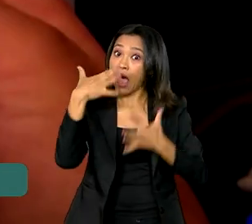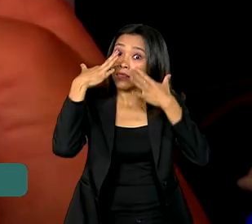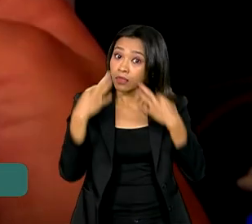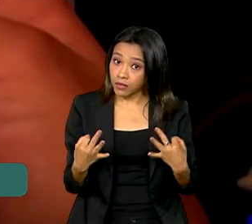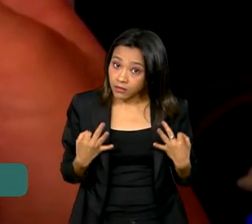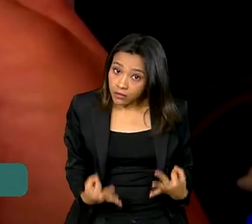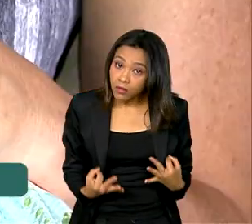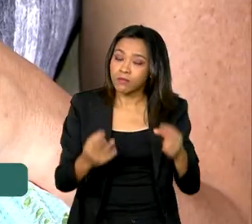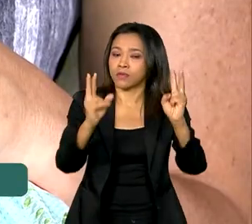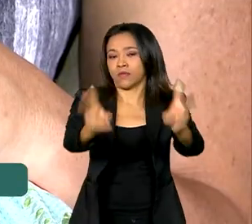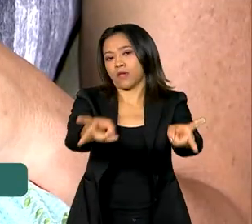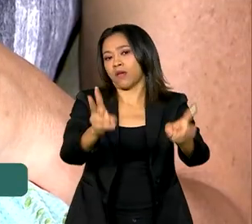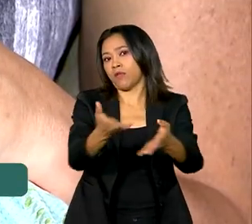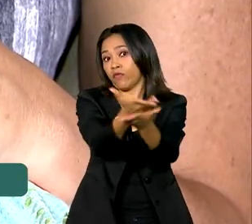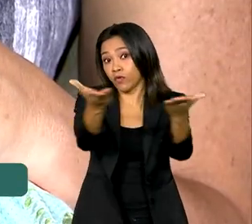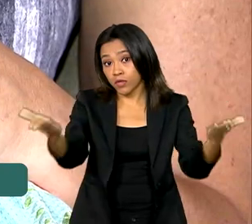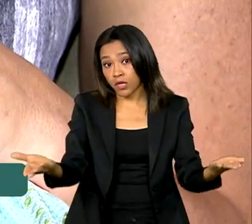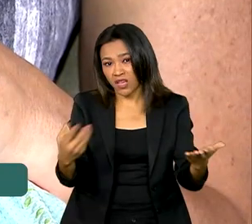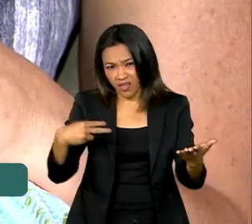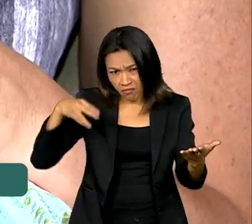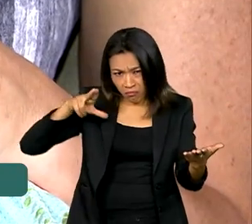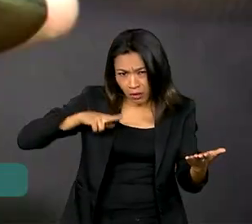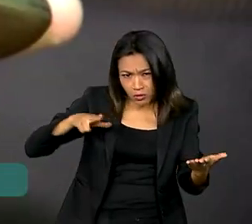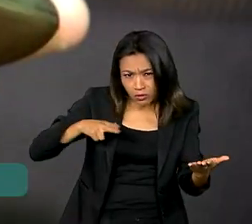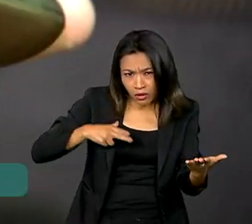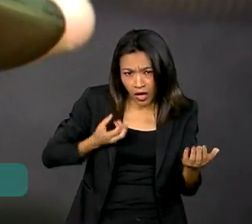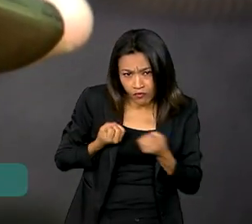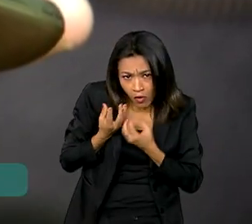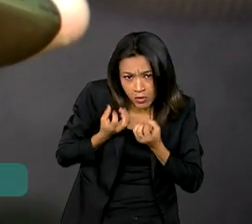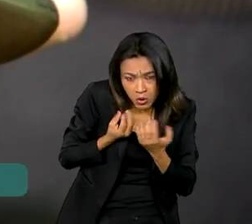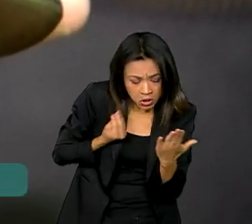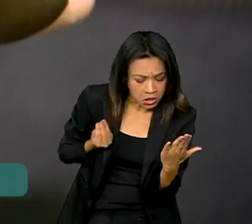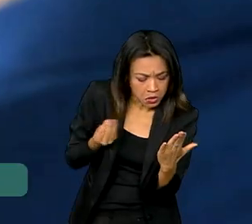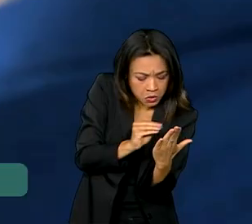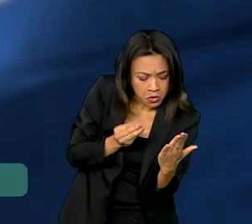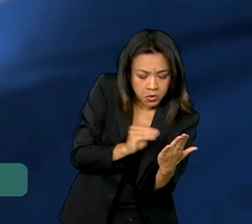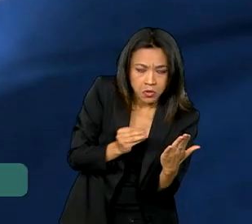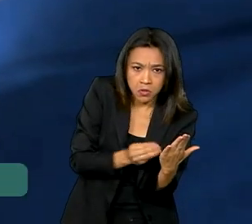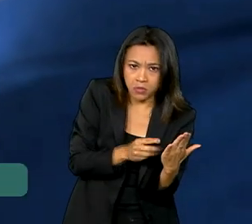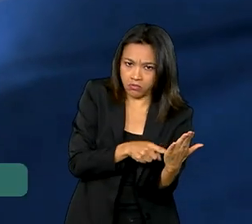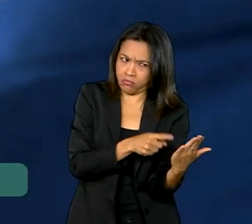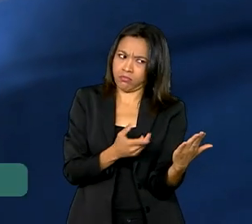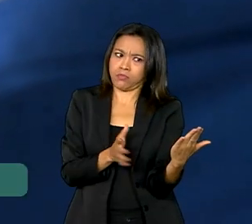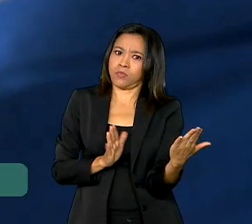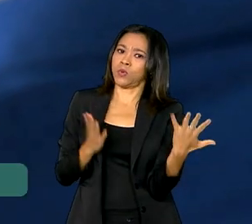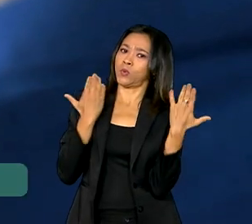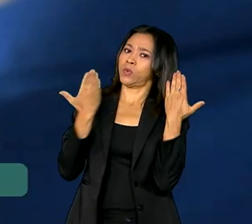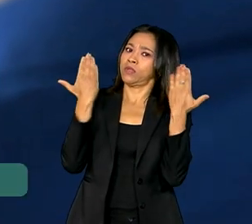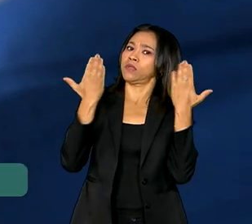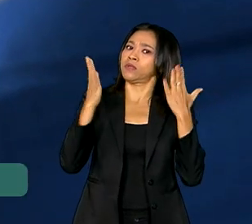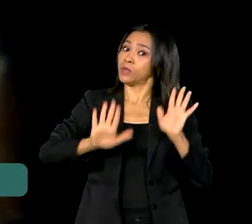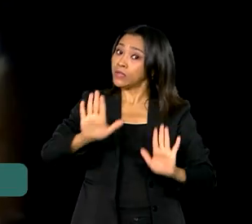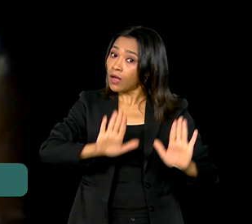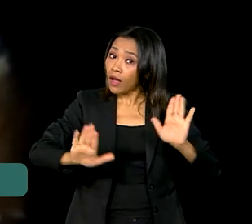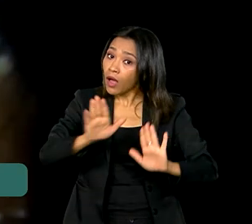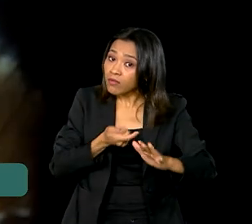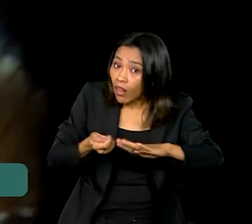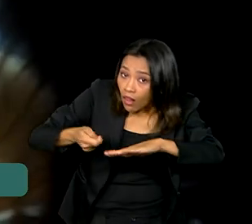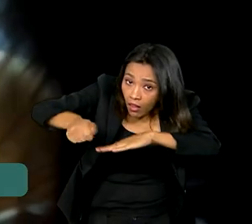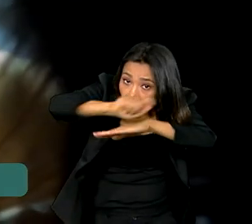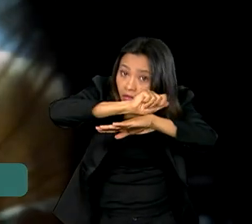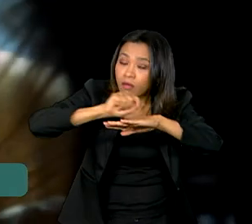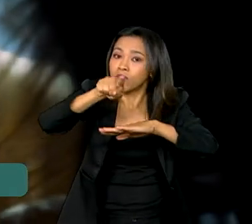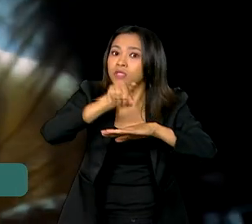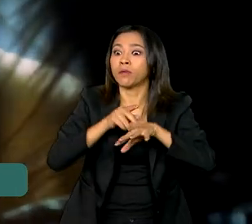atento sempre ao fornecer os seus dados para terceiros. E para evitar cair em fake news, se